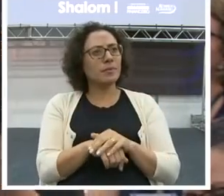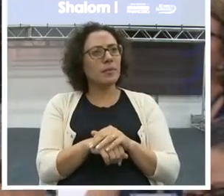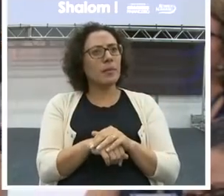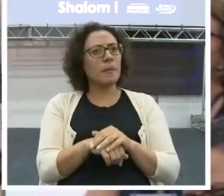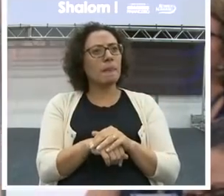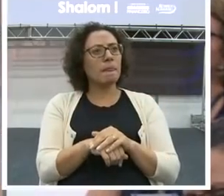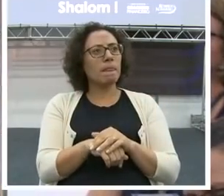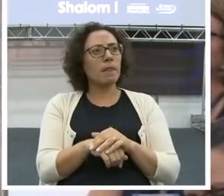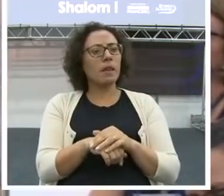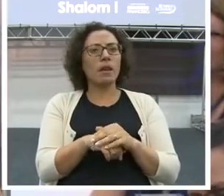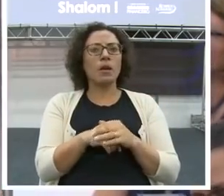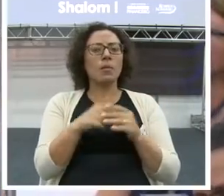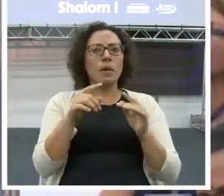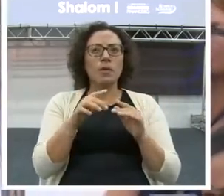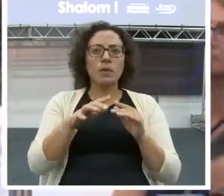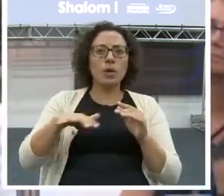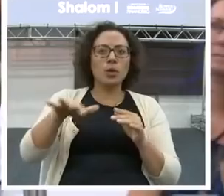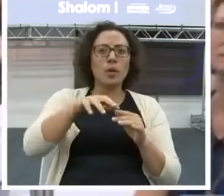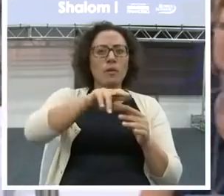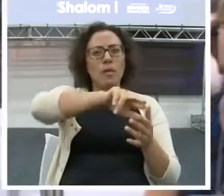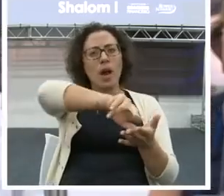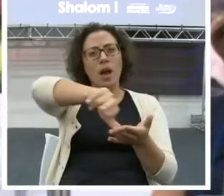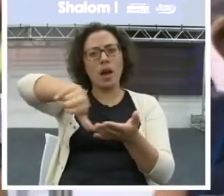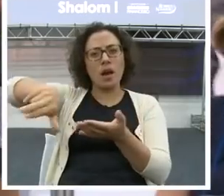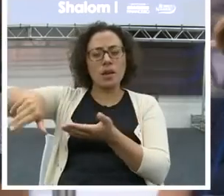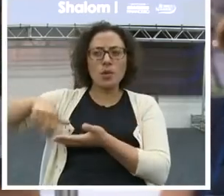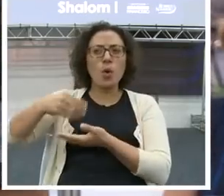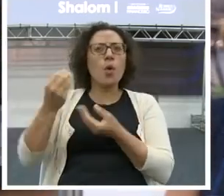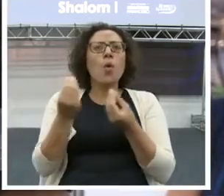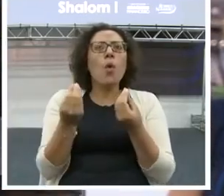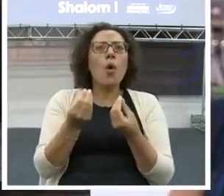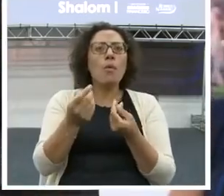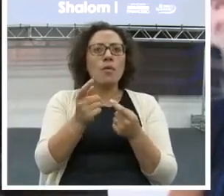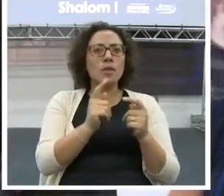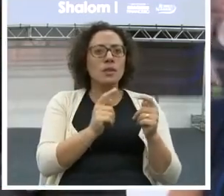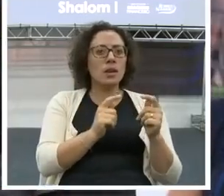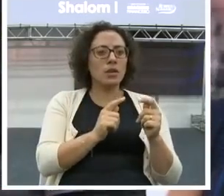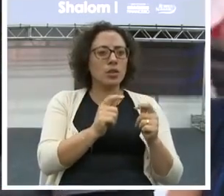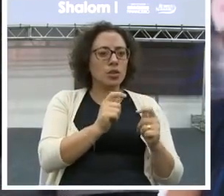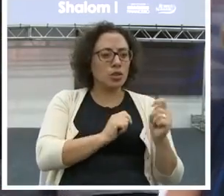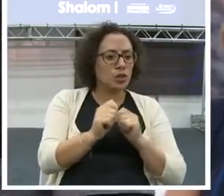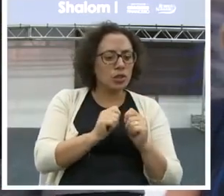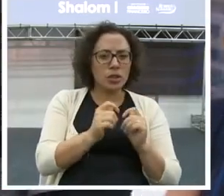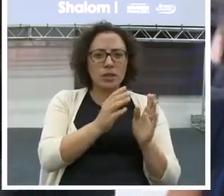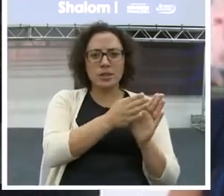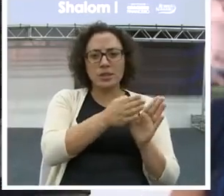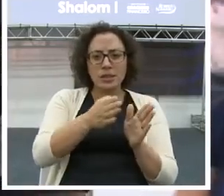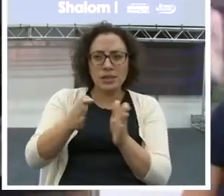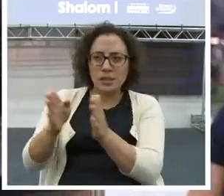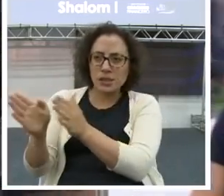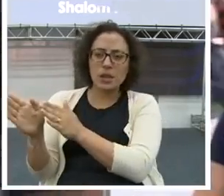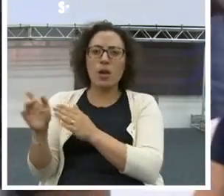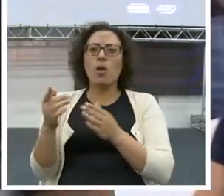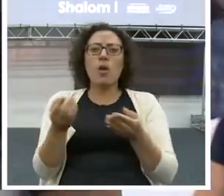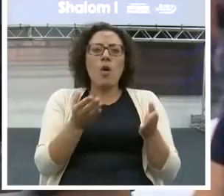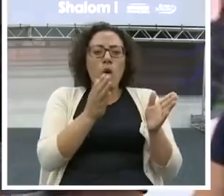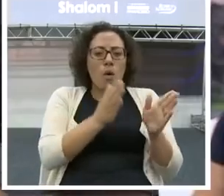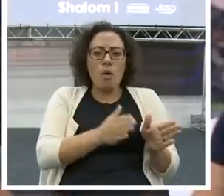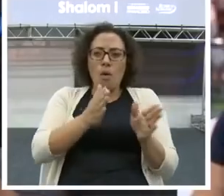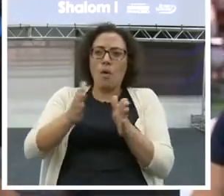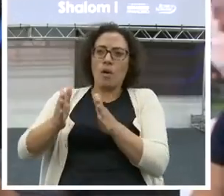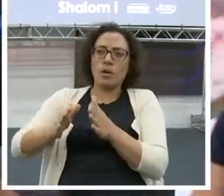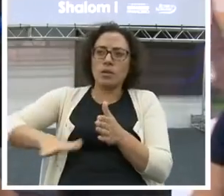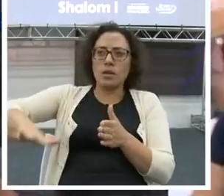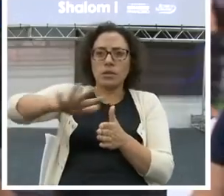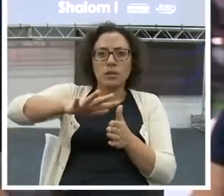toca simultaneamente, como gerenciar isso de forma que tenha resultado, sem que